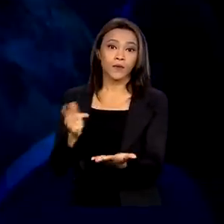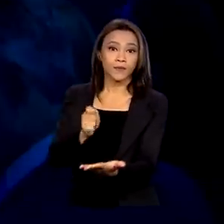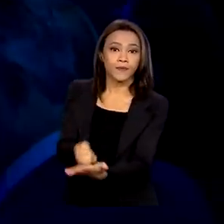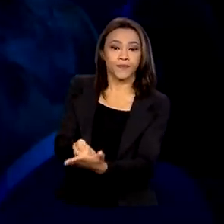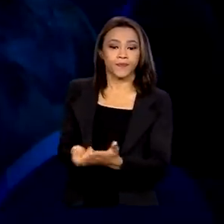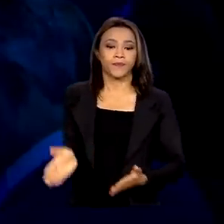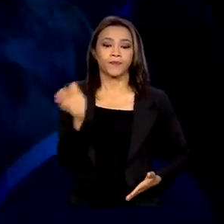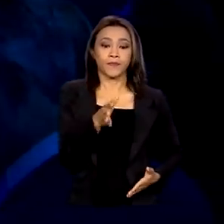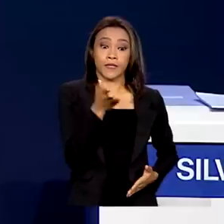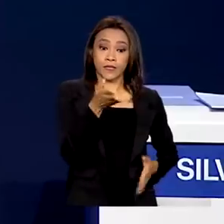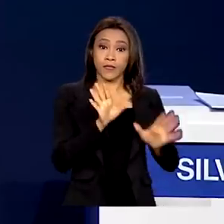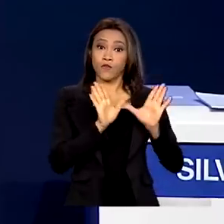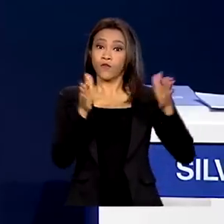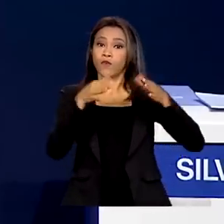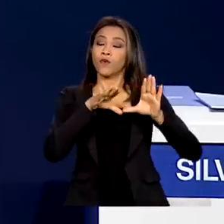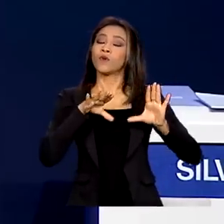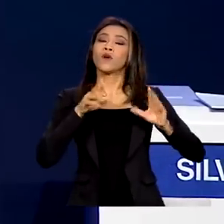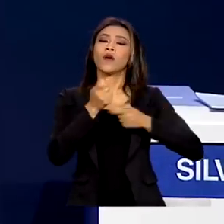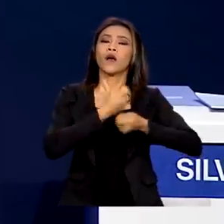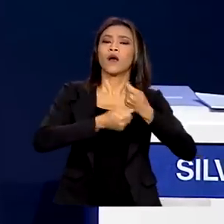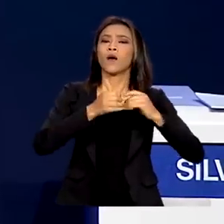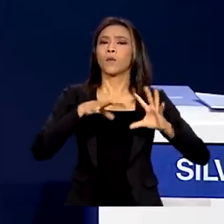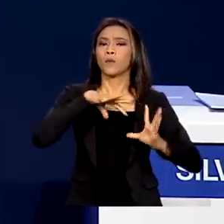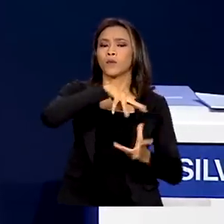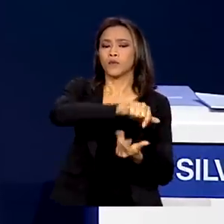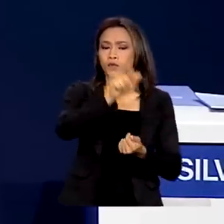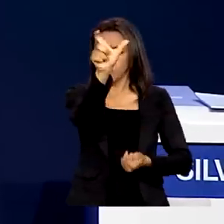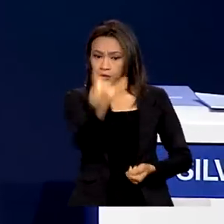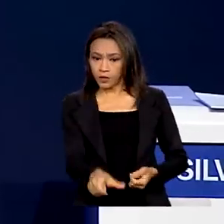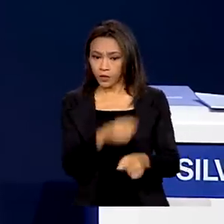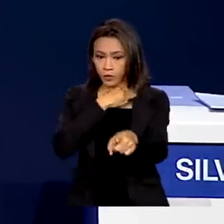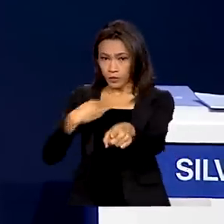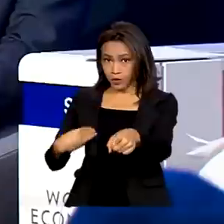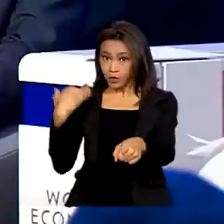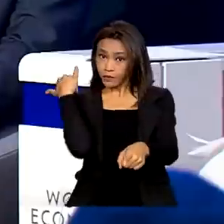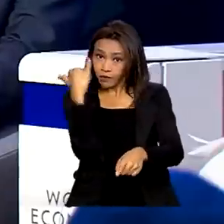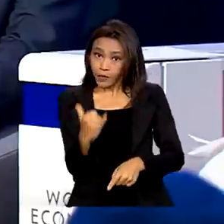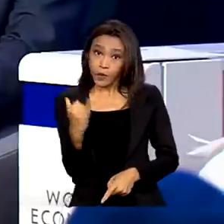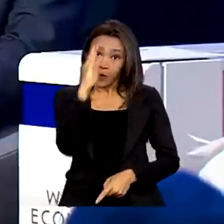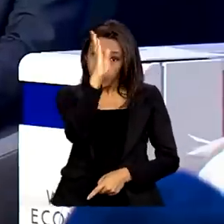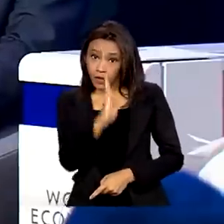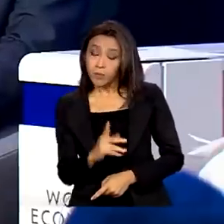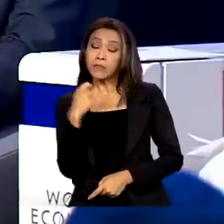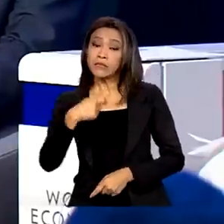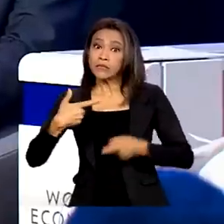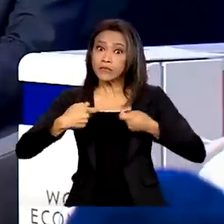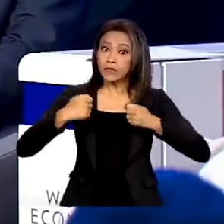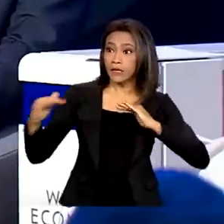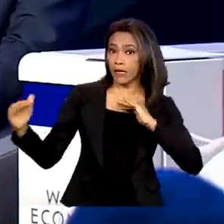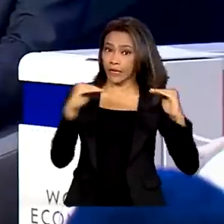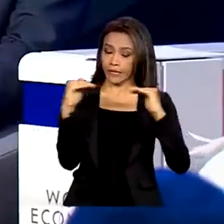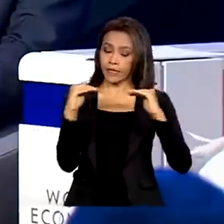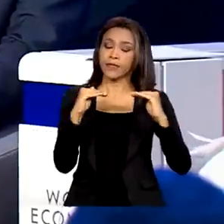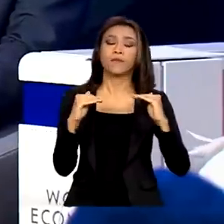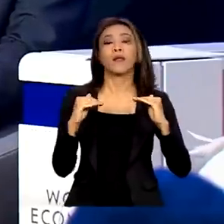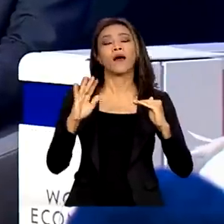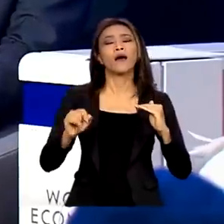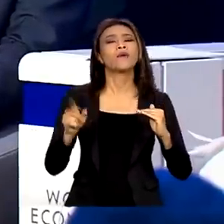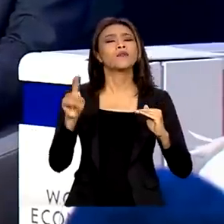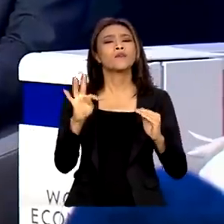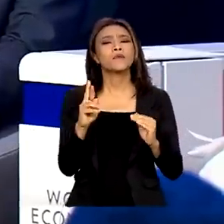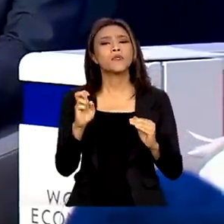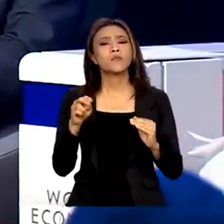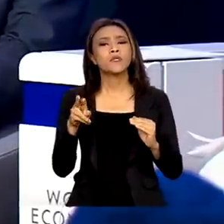No Fórum Econômico Mundial, ministro da Fazenda afirma que Brasil precisa reequilibrar o sistema tributário para